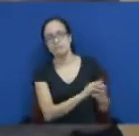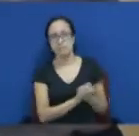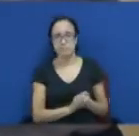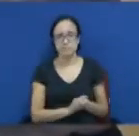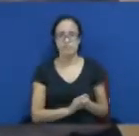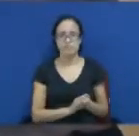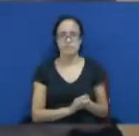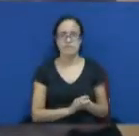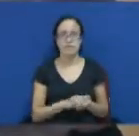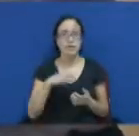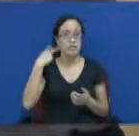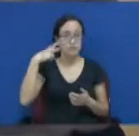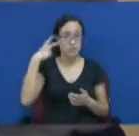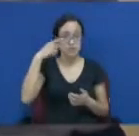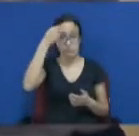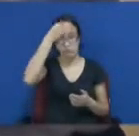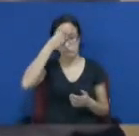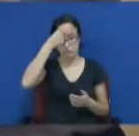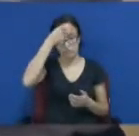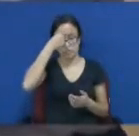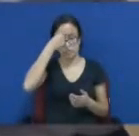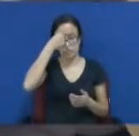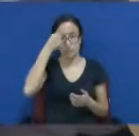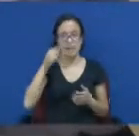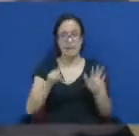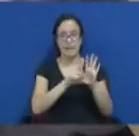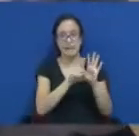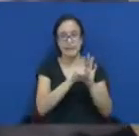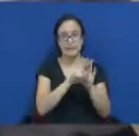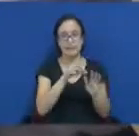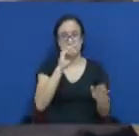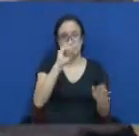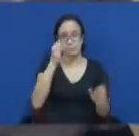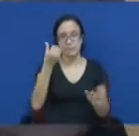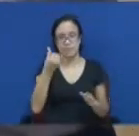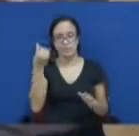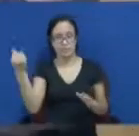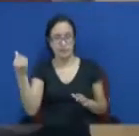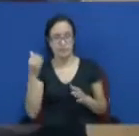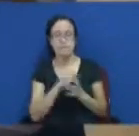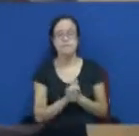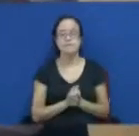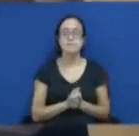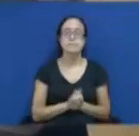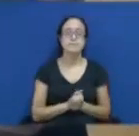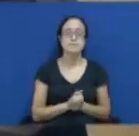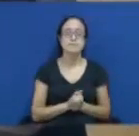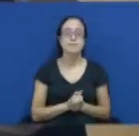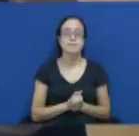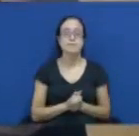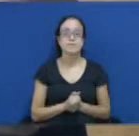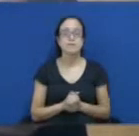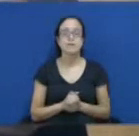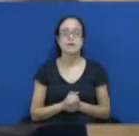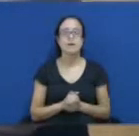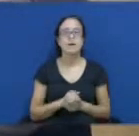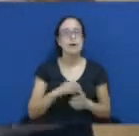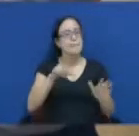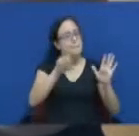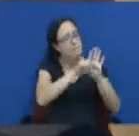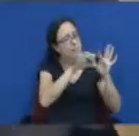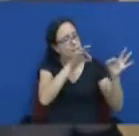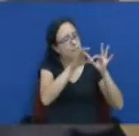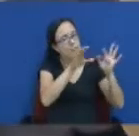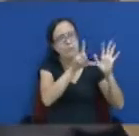vereador Jorge Freita, lei 5066, lei do cidadão legislador, fazer uma proposta de lei para que seja apreciada, eu tenho